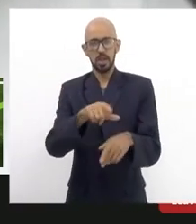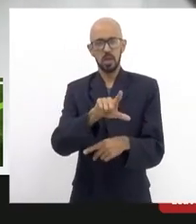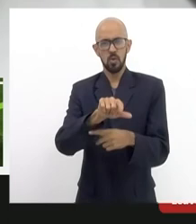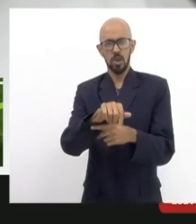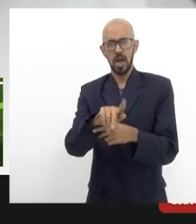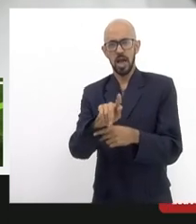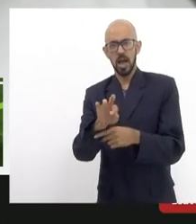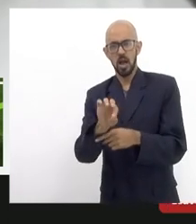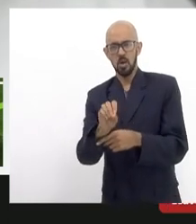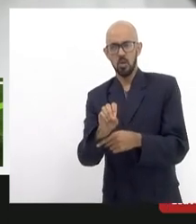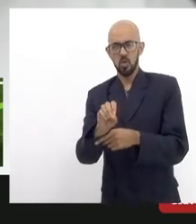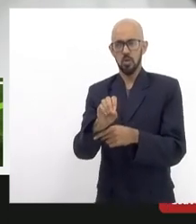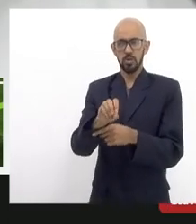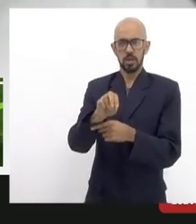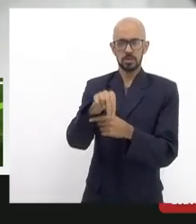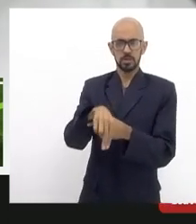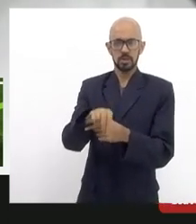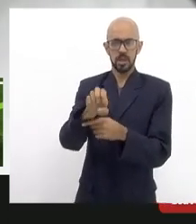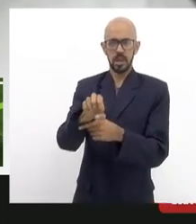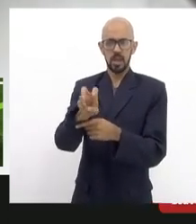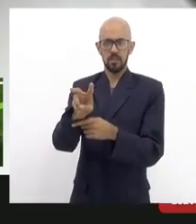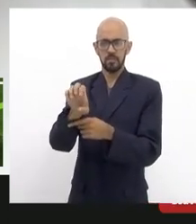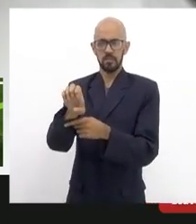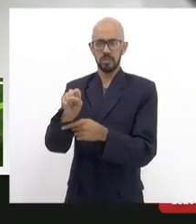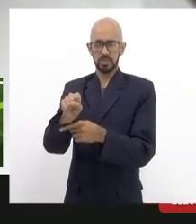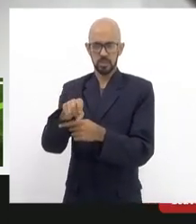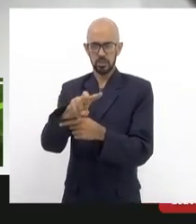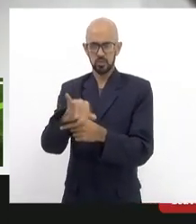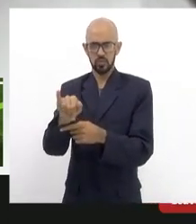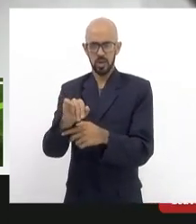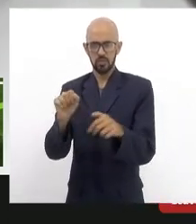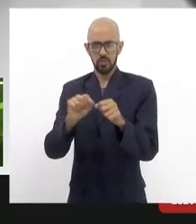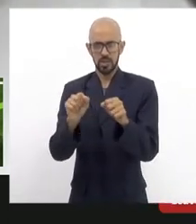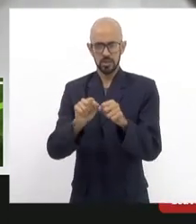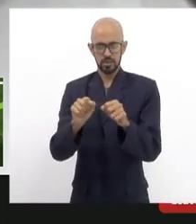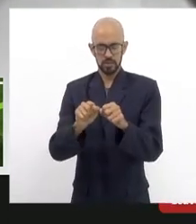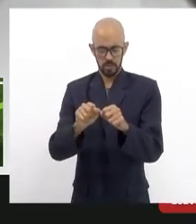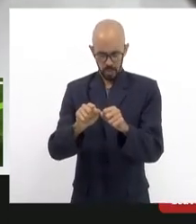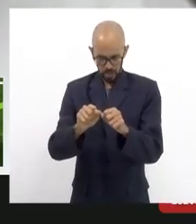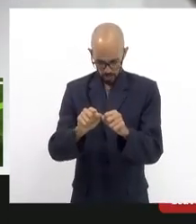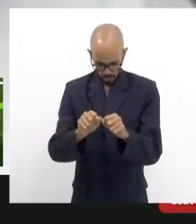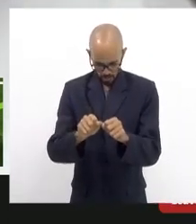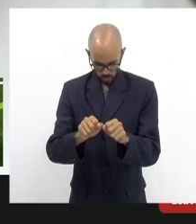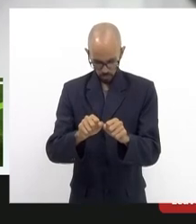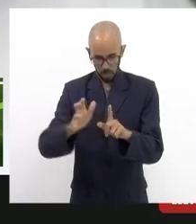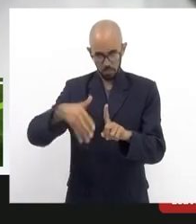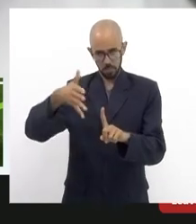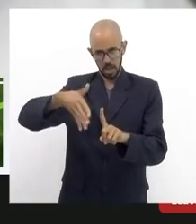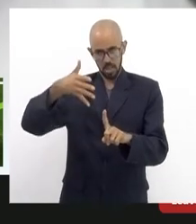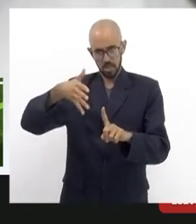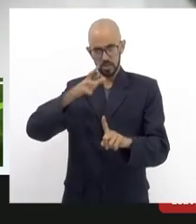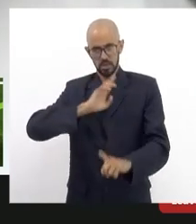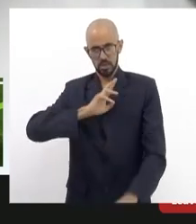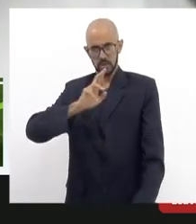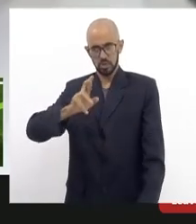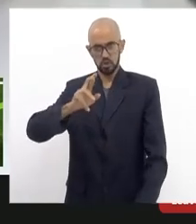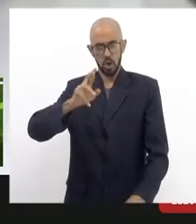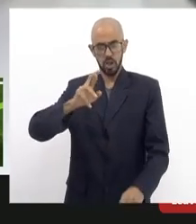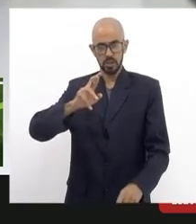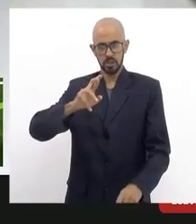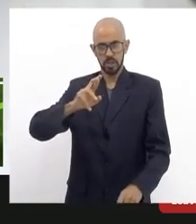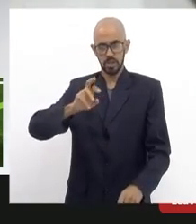Neves onde vamos fazer um ato ecumênico é em lembrança